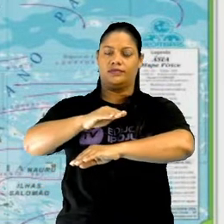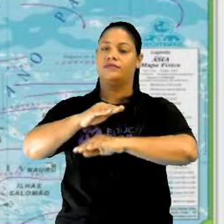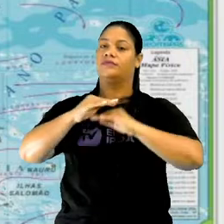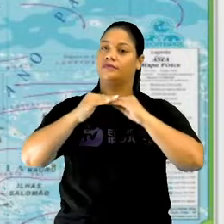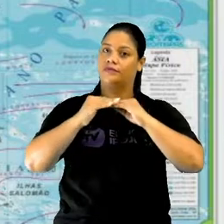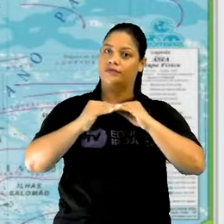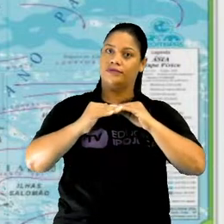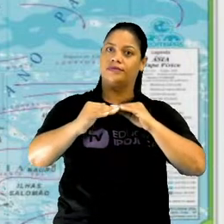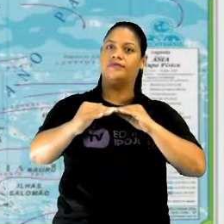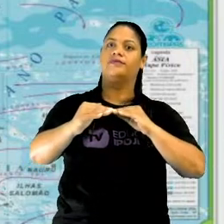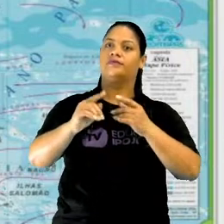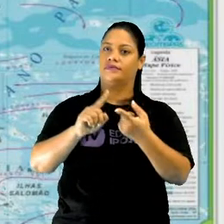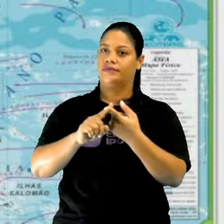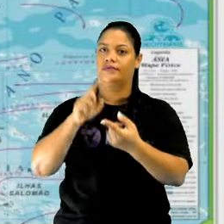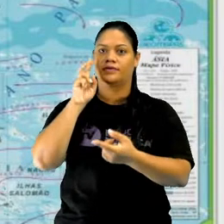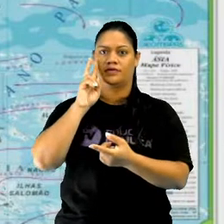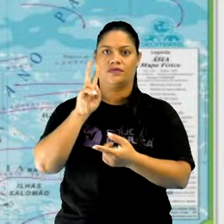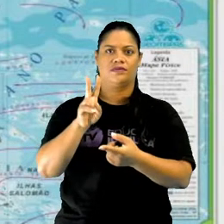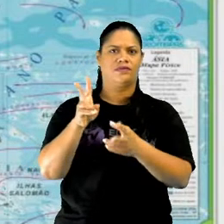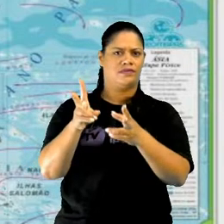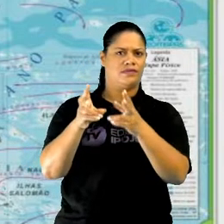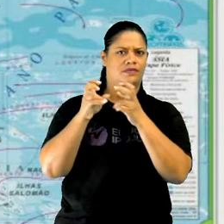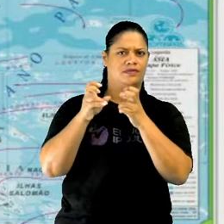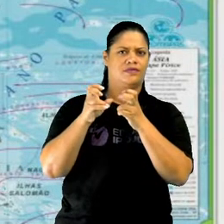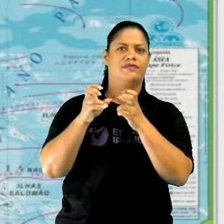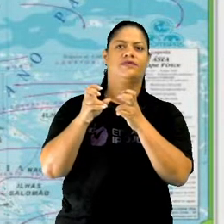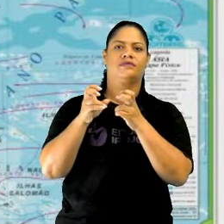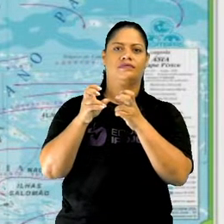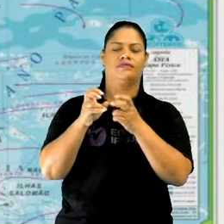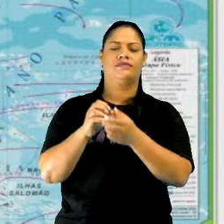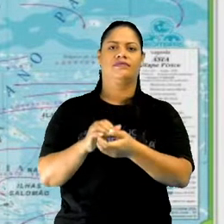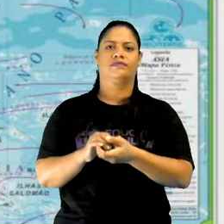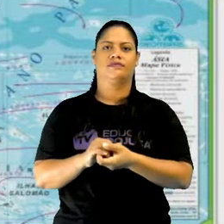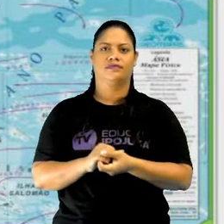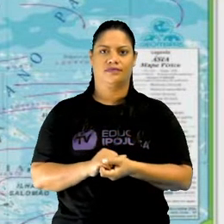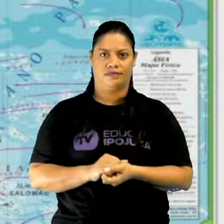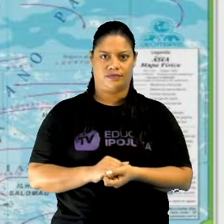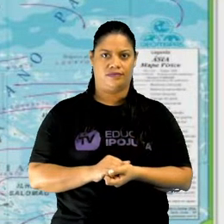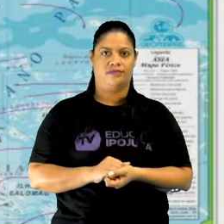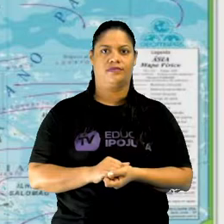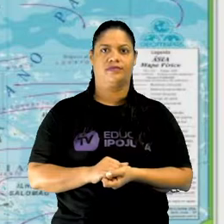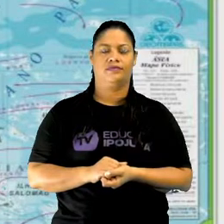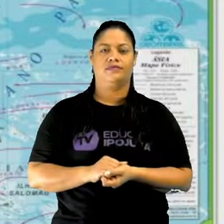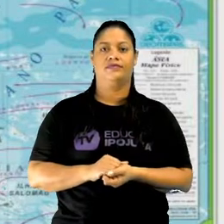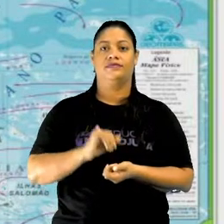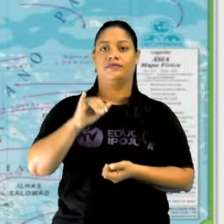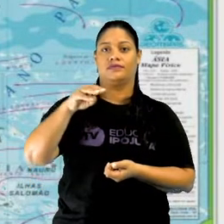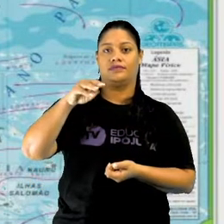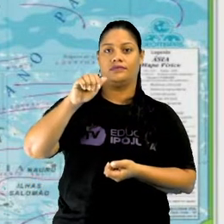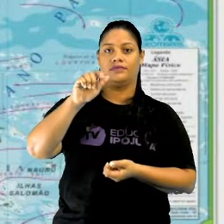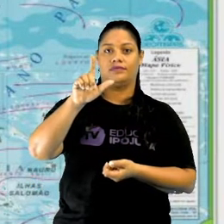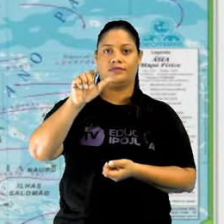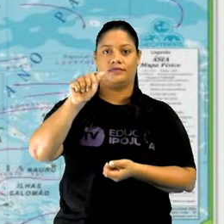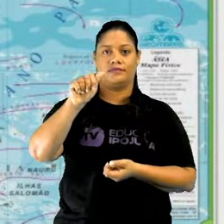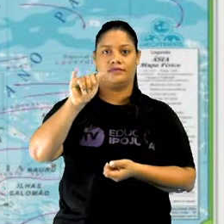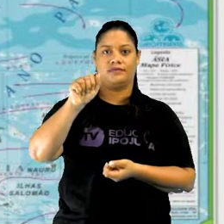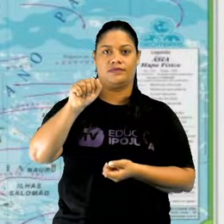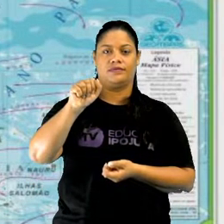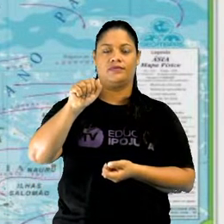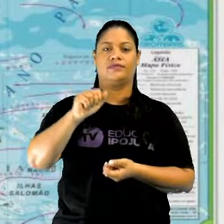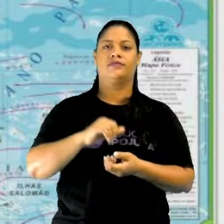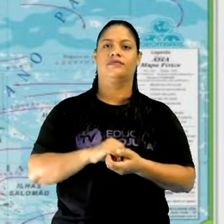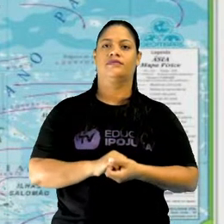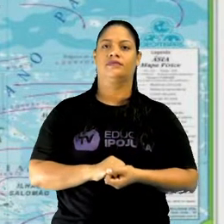Mas a gente vê aqui um destaque muito grande para a cordilheira do Himalaia, certo? Aqui na